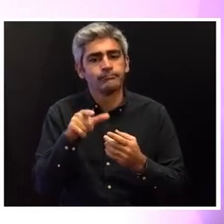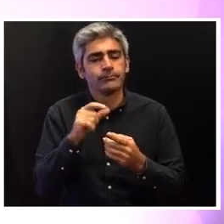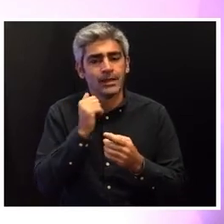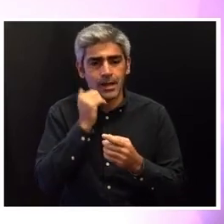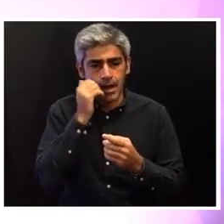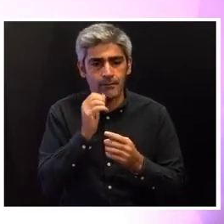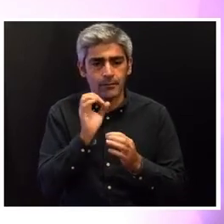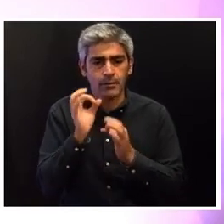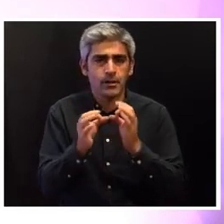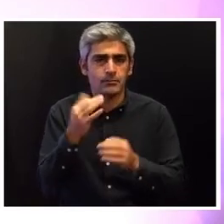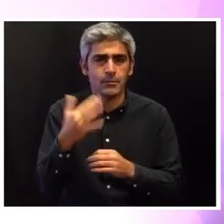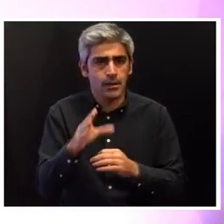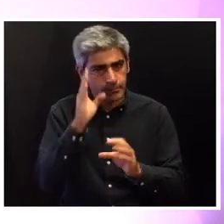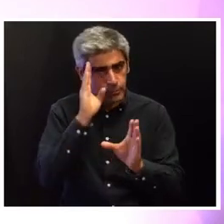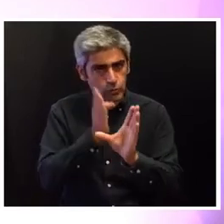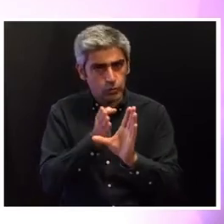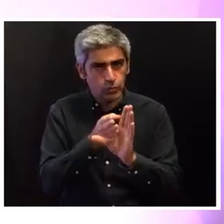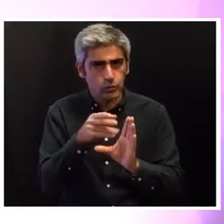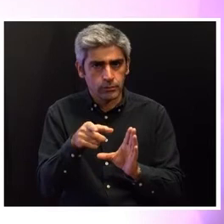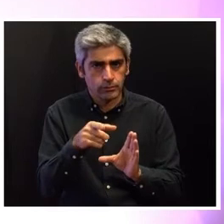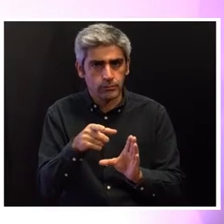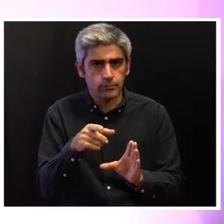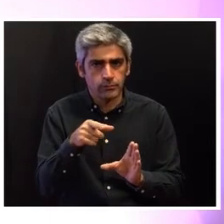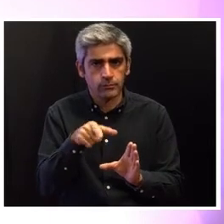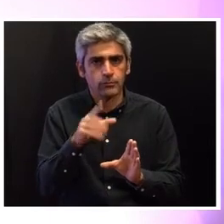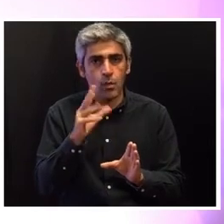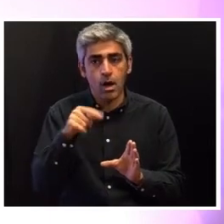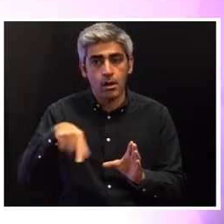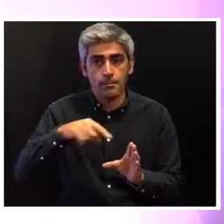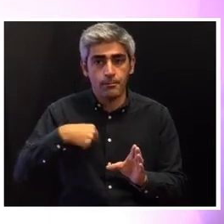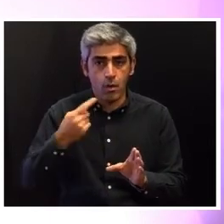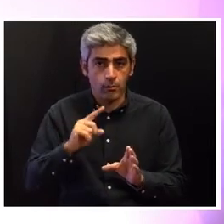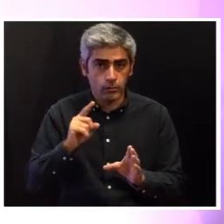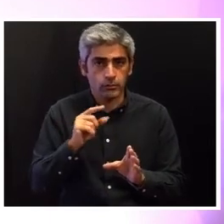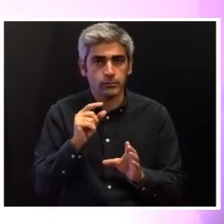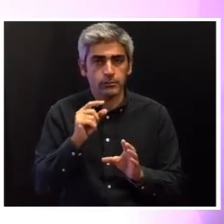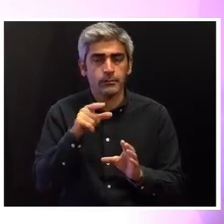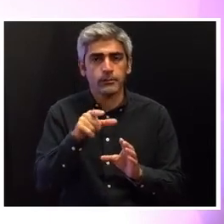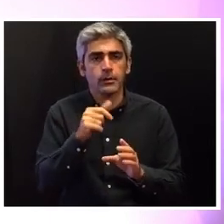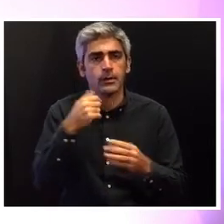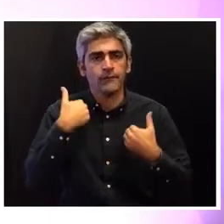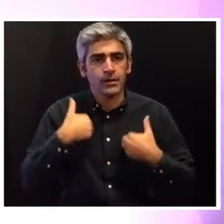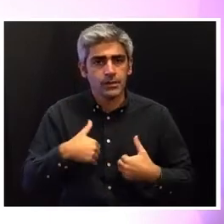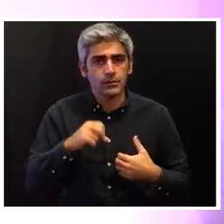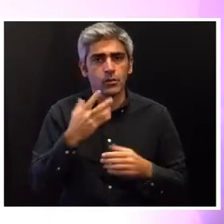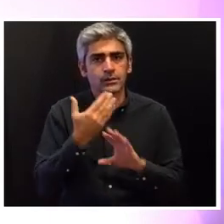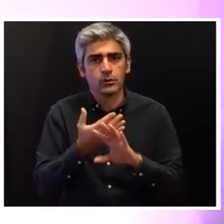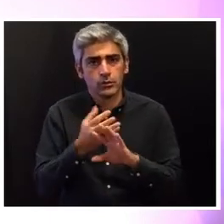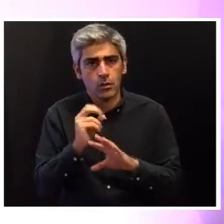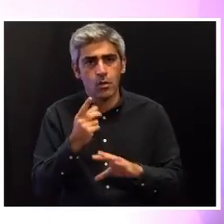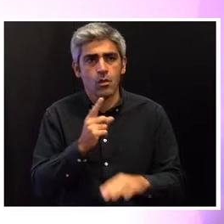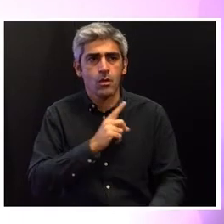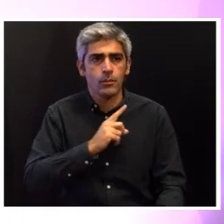maus-tratos psicológicos quando não são elas próprias agredidas físico ou sexualmente ou se vêem